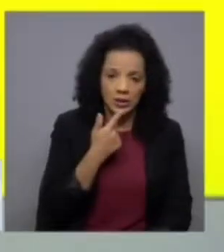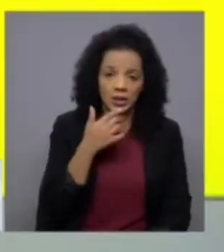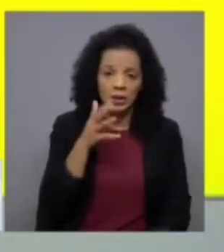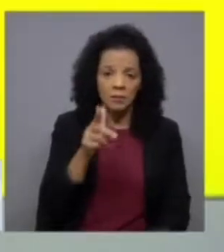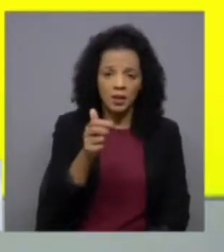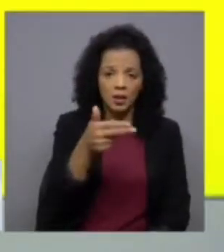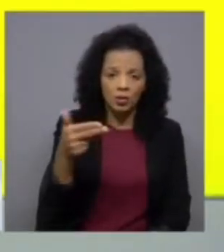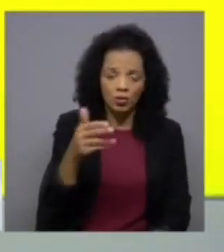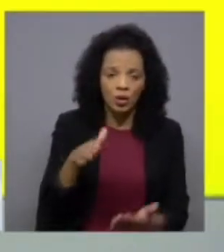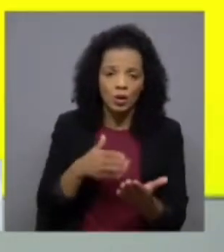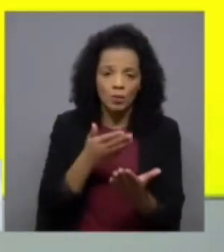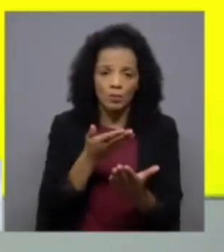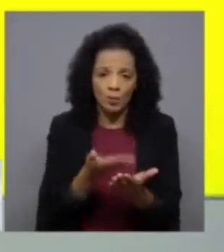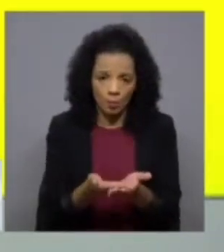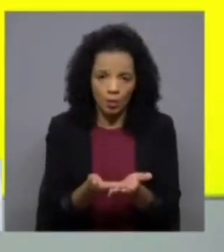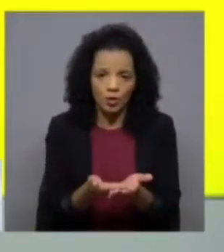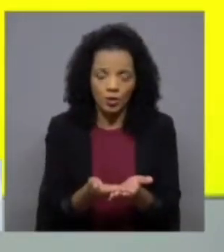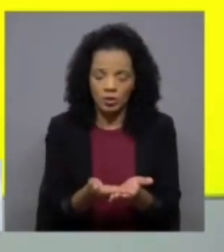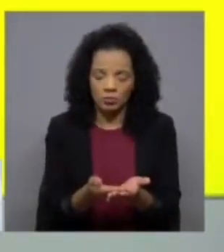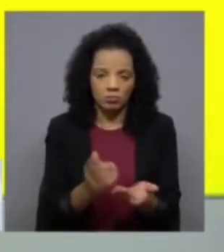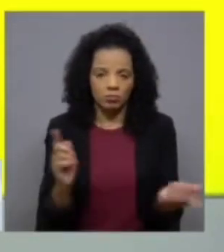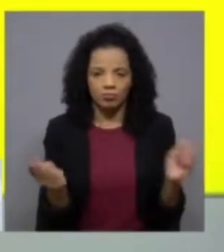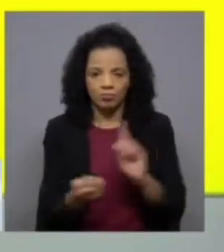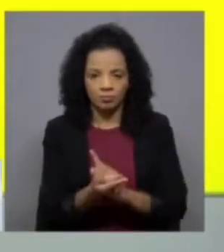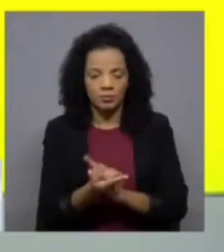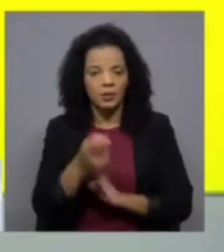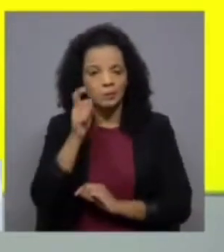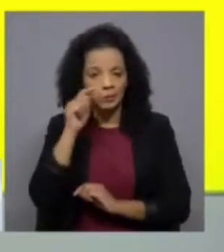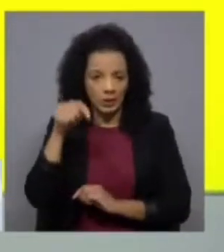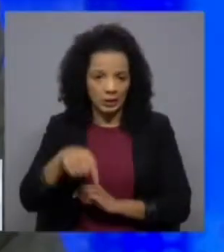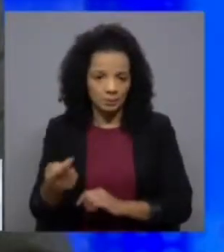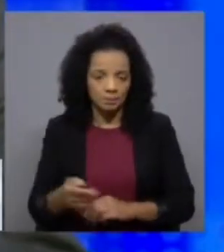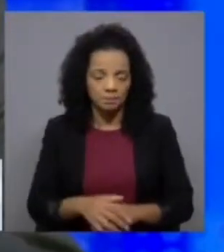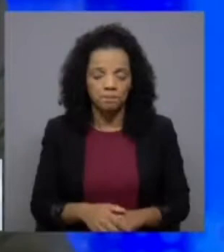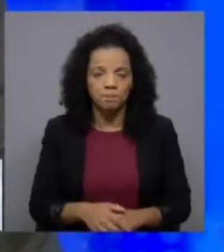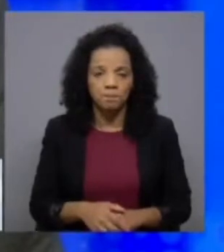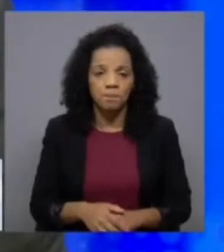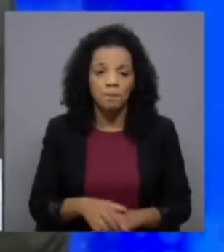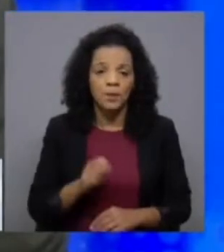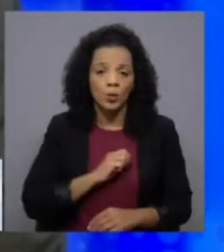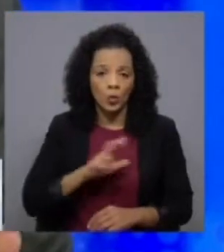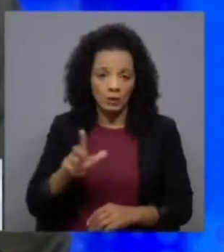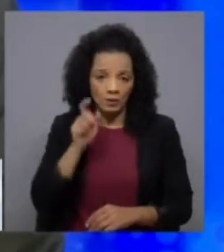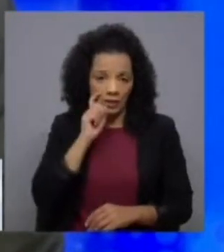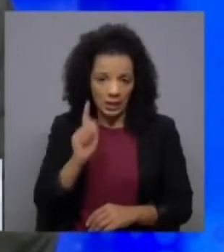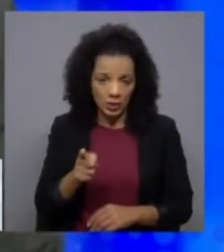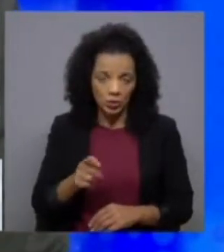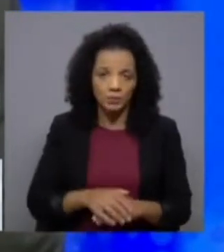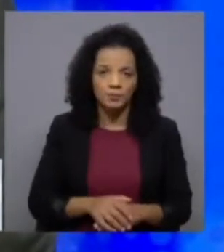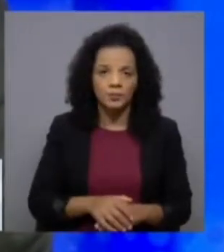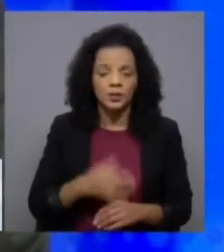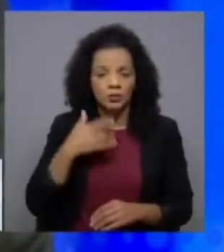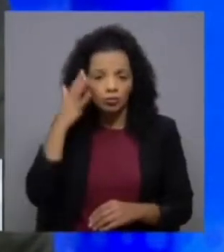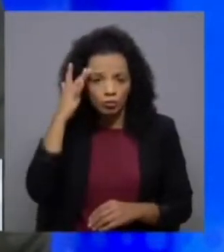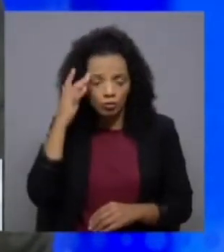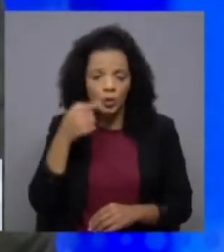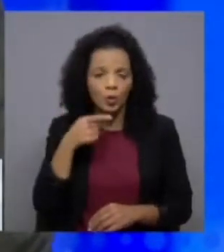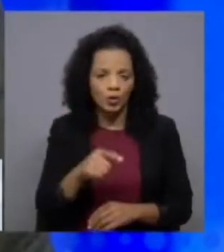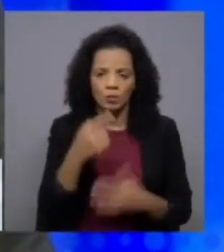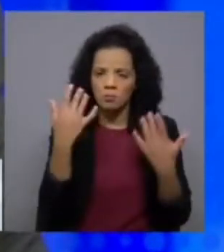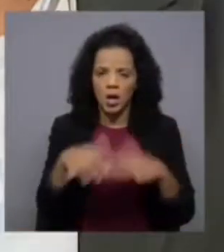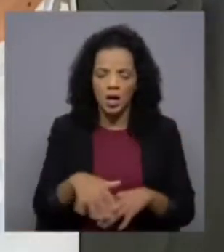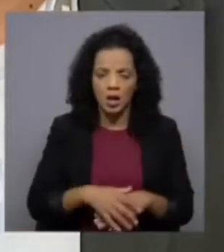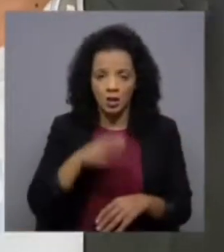é uma proposta que está contrariamente àquilo que foi defendido aqui. E é isso que o livro defende. Em primeiro lugar, os números de Rui Rio estão errados. Para